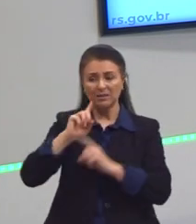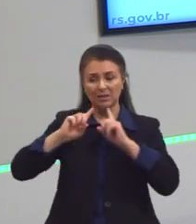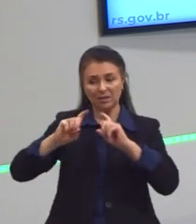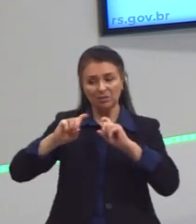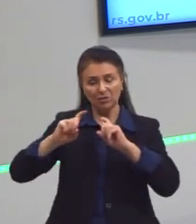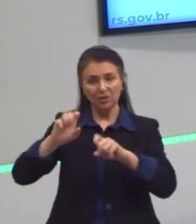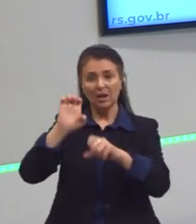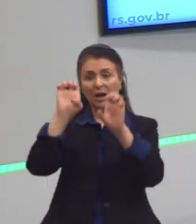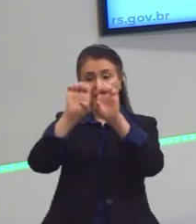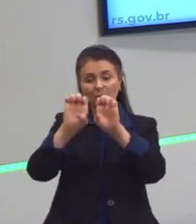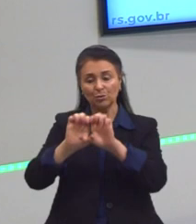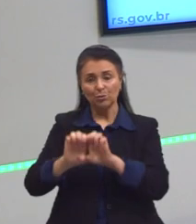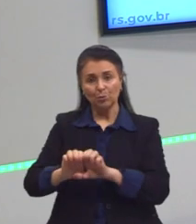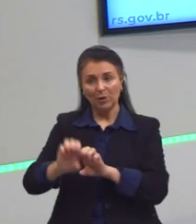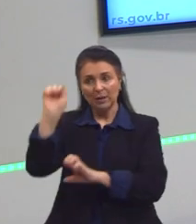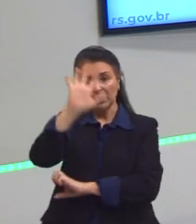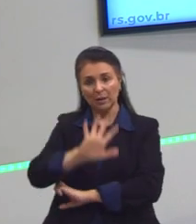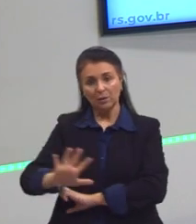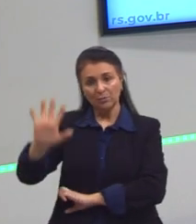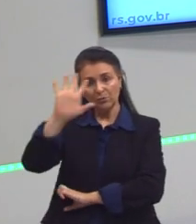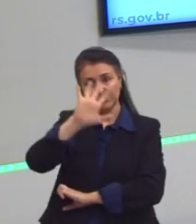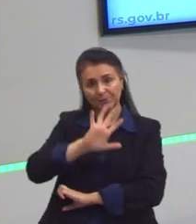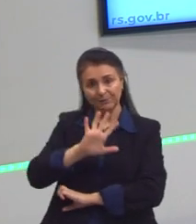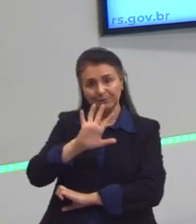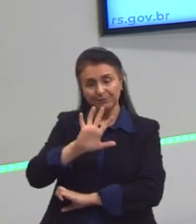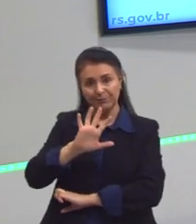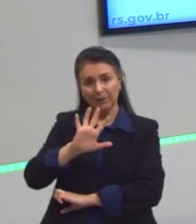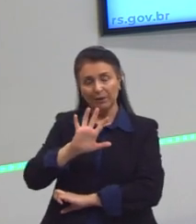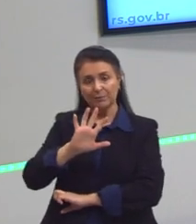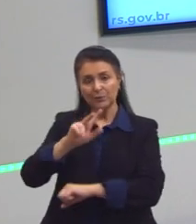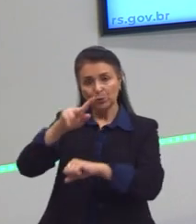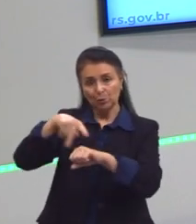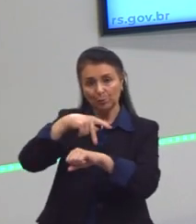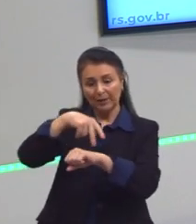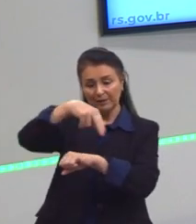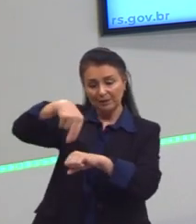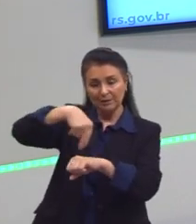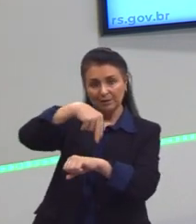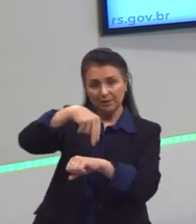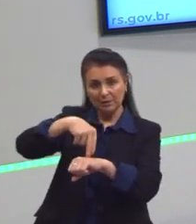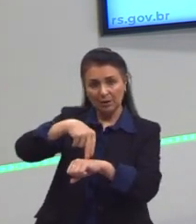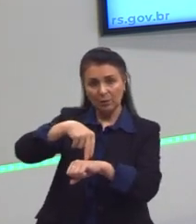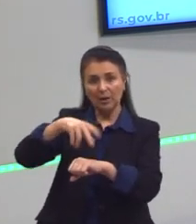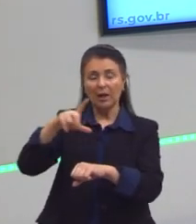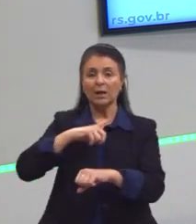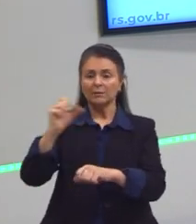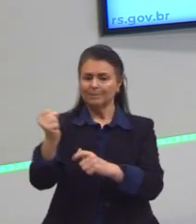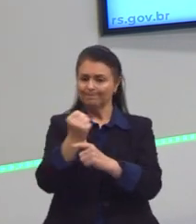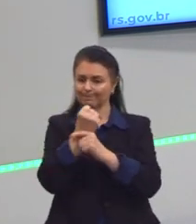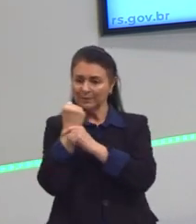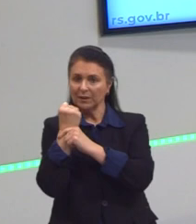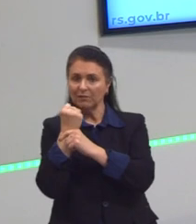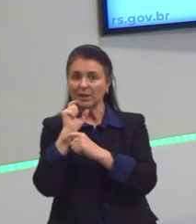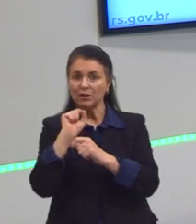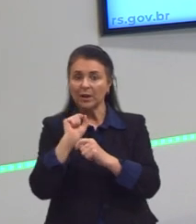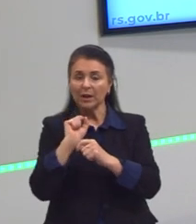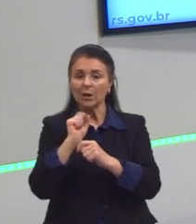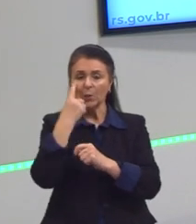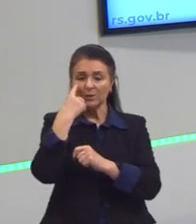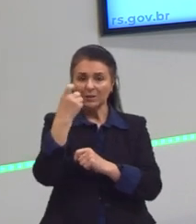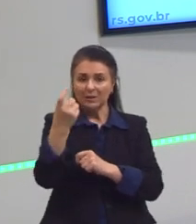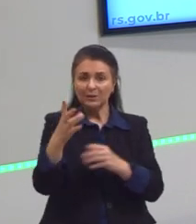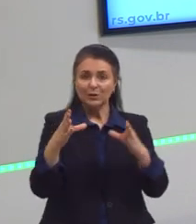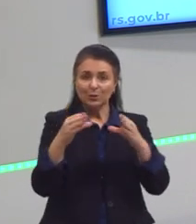Estado, que ela está voltada, a estrutura do Estado está voltada para defender os interesses da classe dominante e não